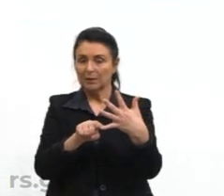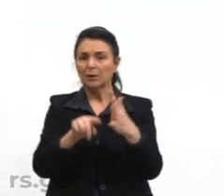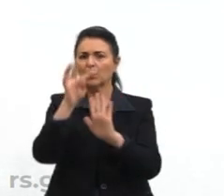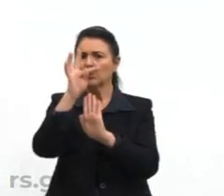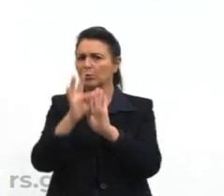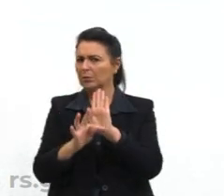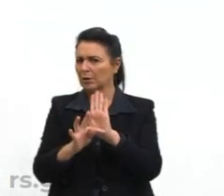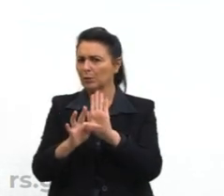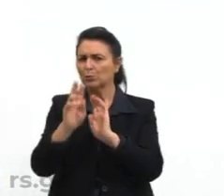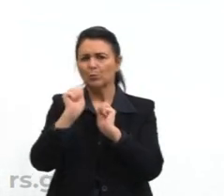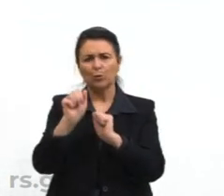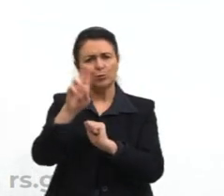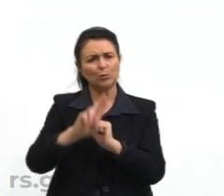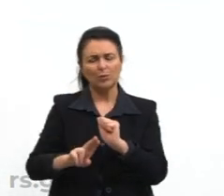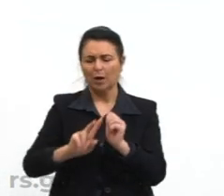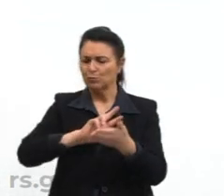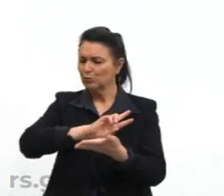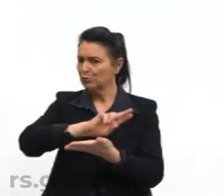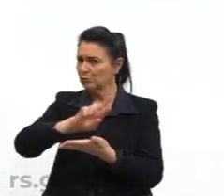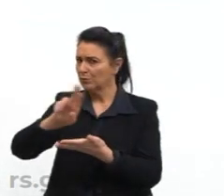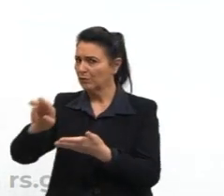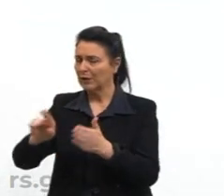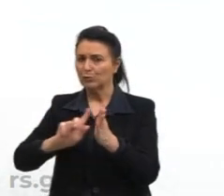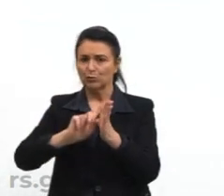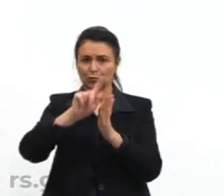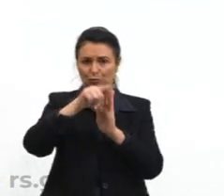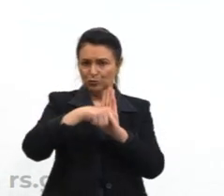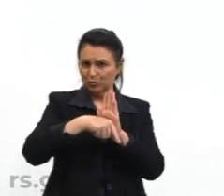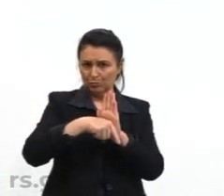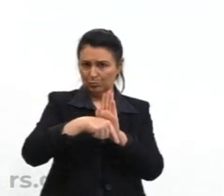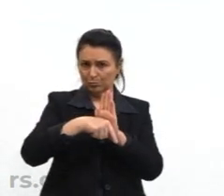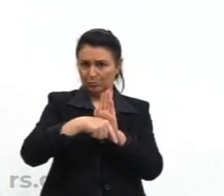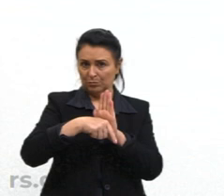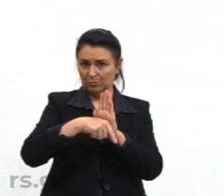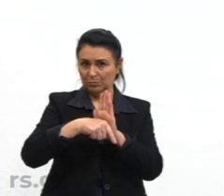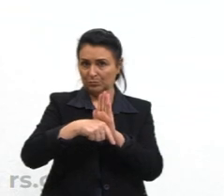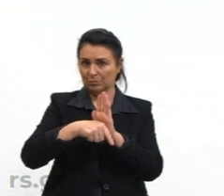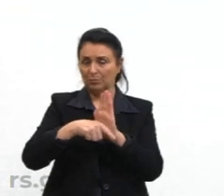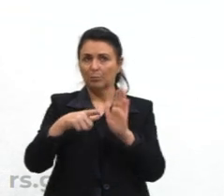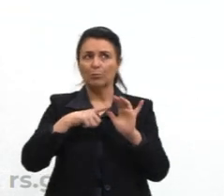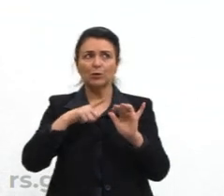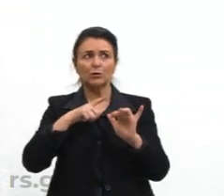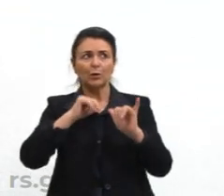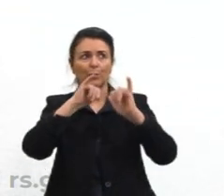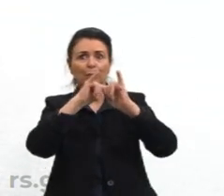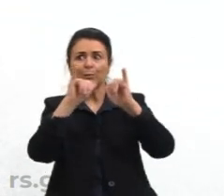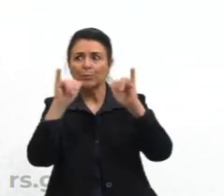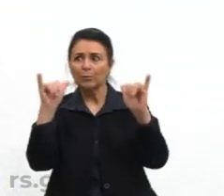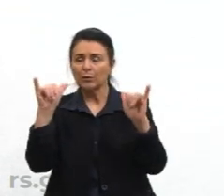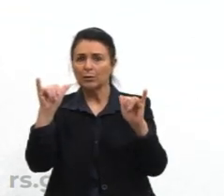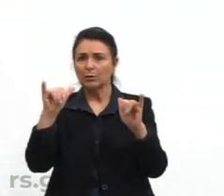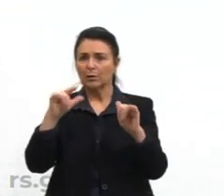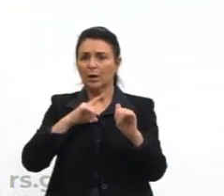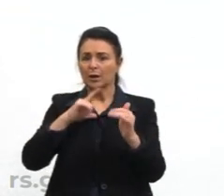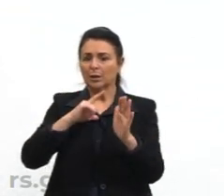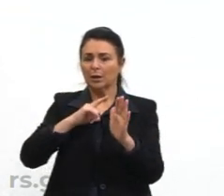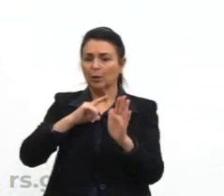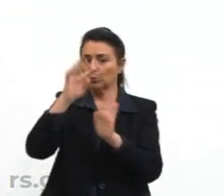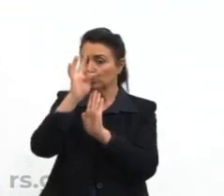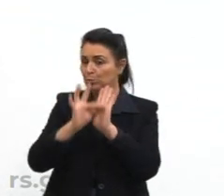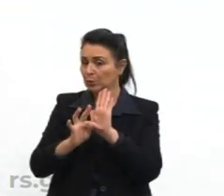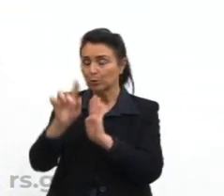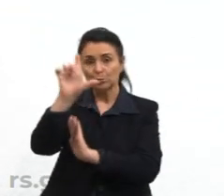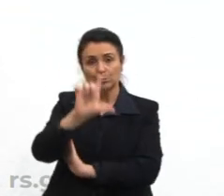gêneros. Nós podemos ter uma propaganda, podemos ter um texto literário,